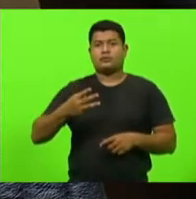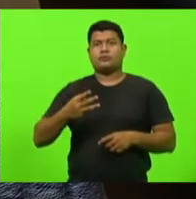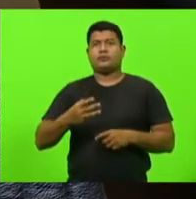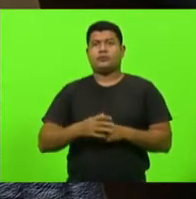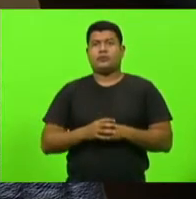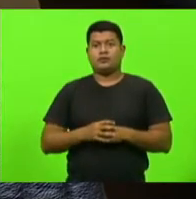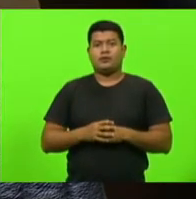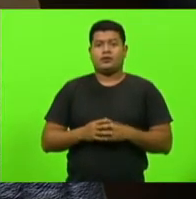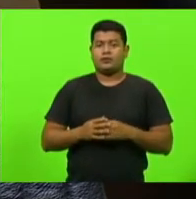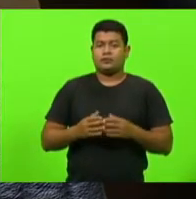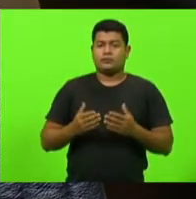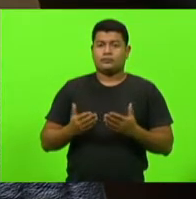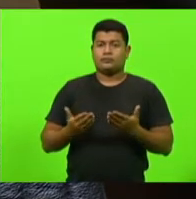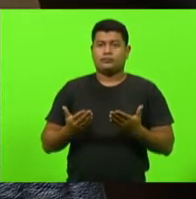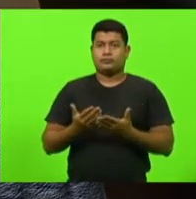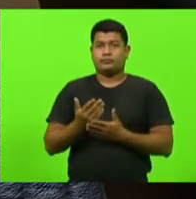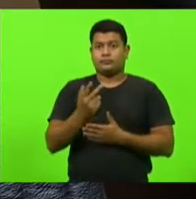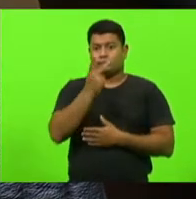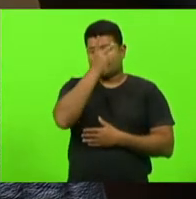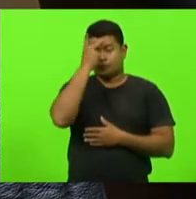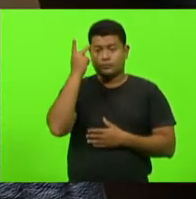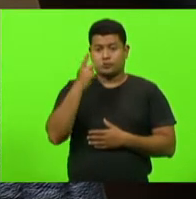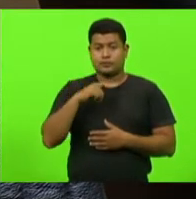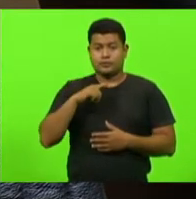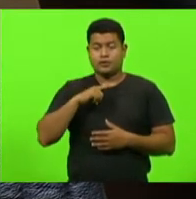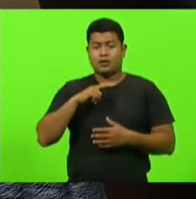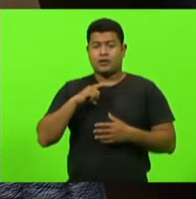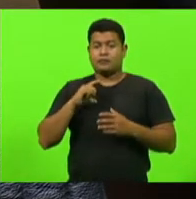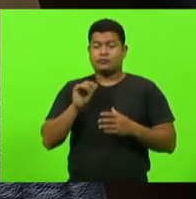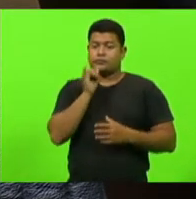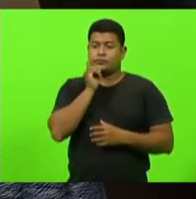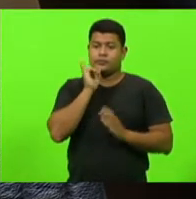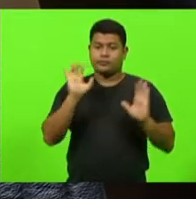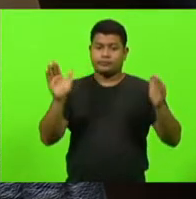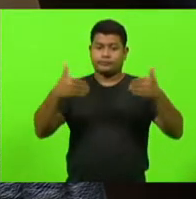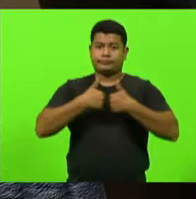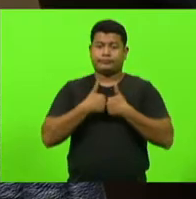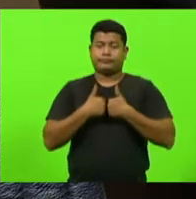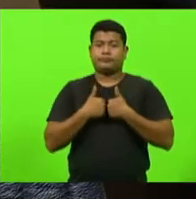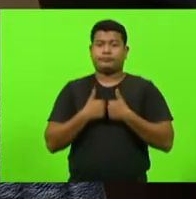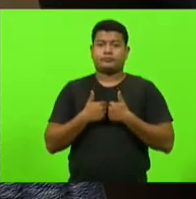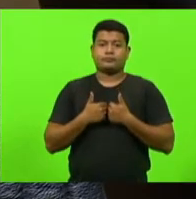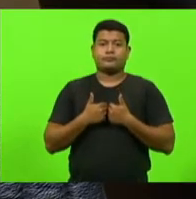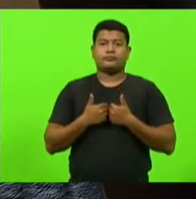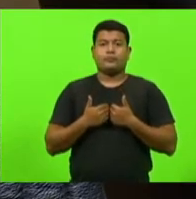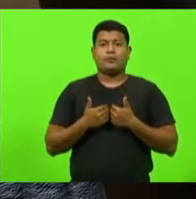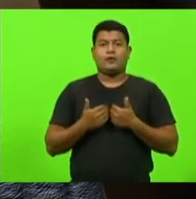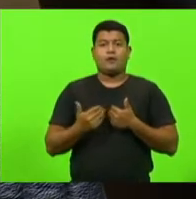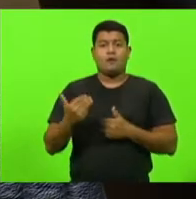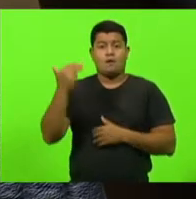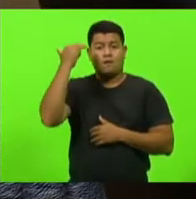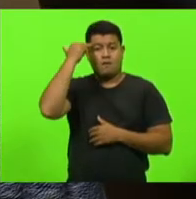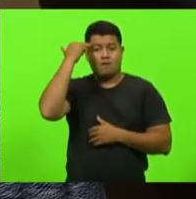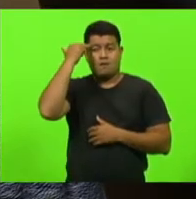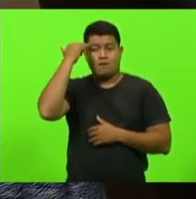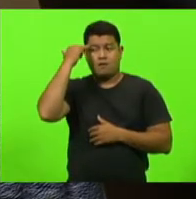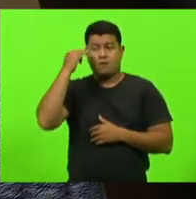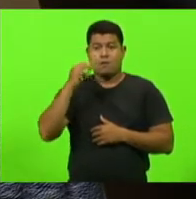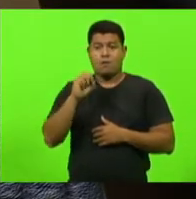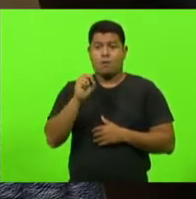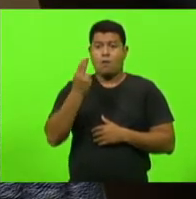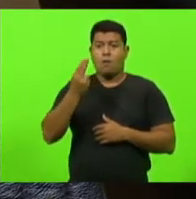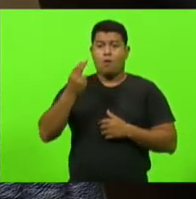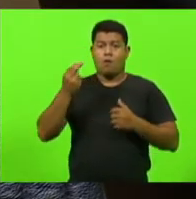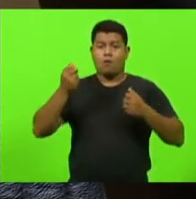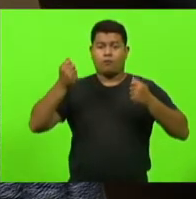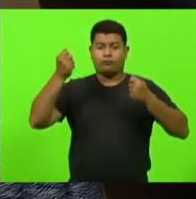dispensada no caso de pessoas com transtorno do aspecto autista, com deficiência intelectual e com deficiências sensoriais, bem como